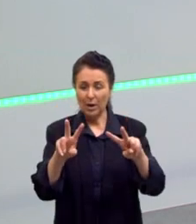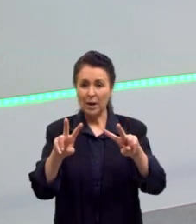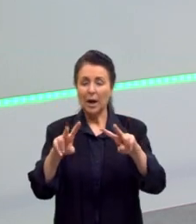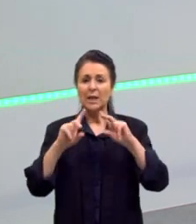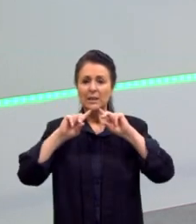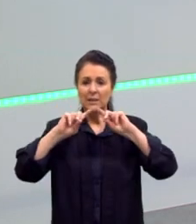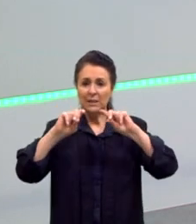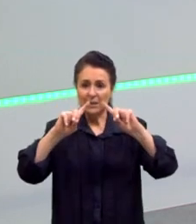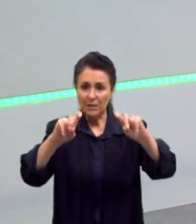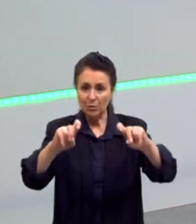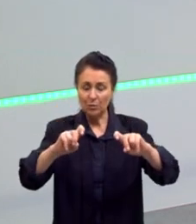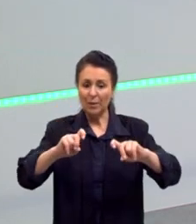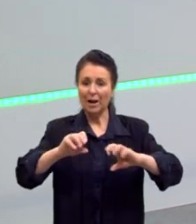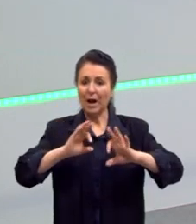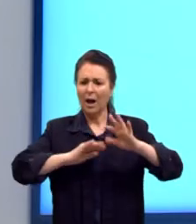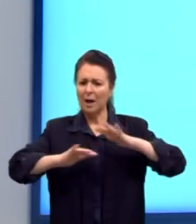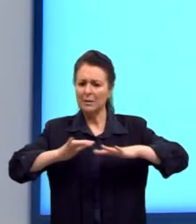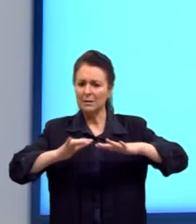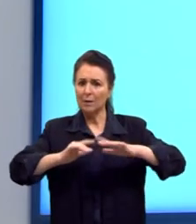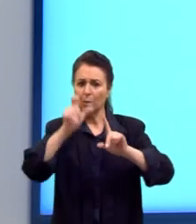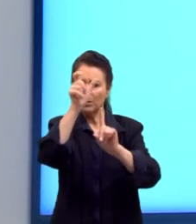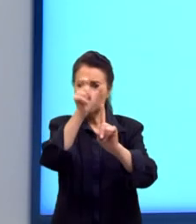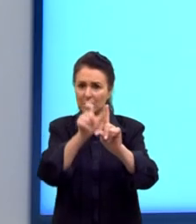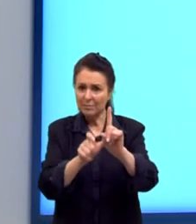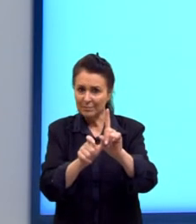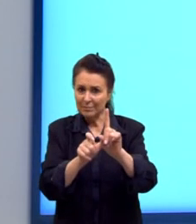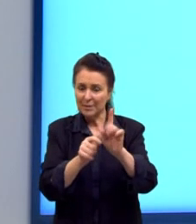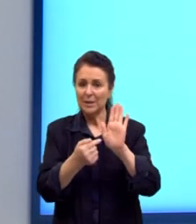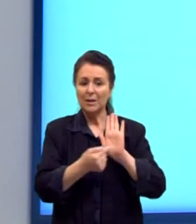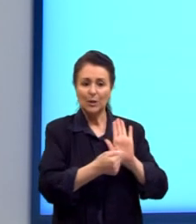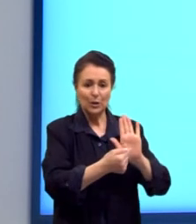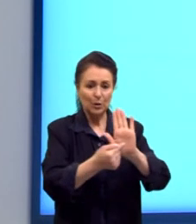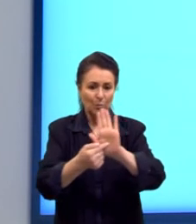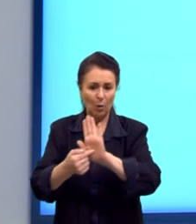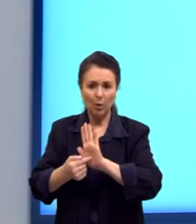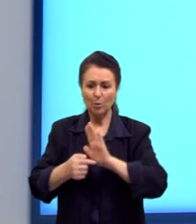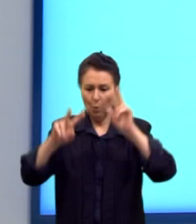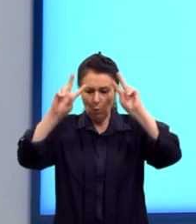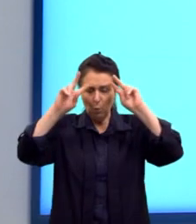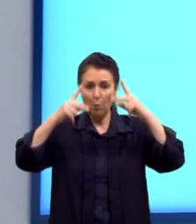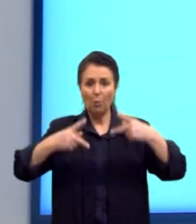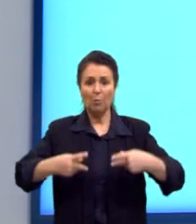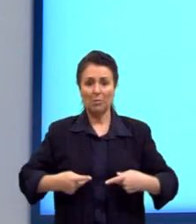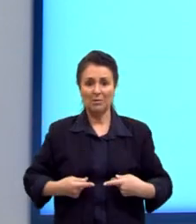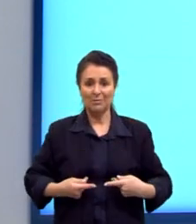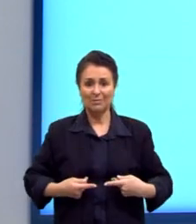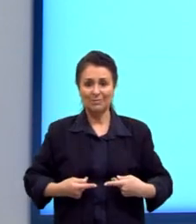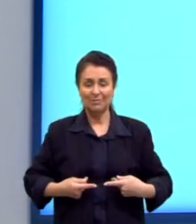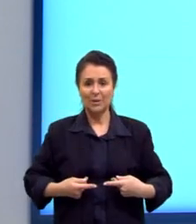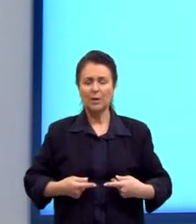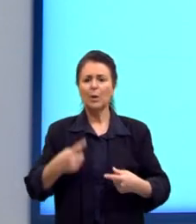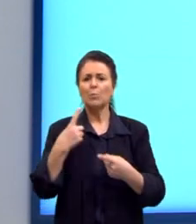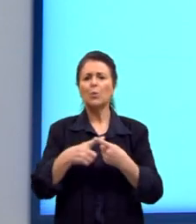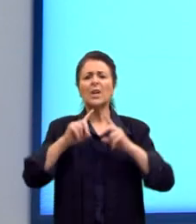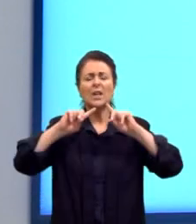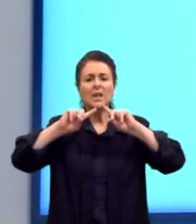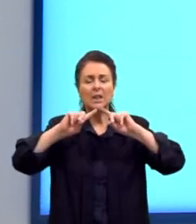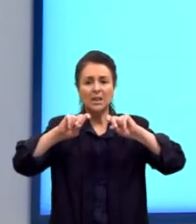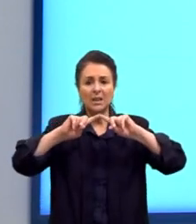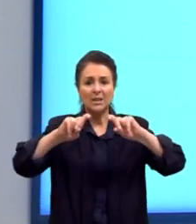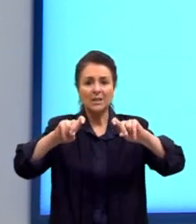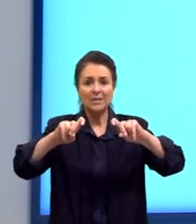das personagens, que são reflexos do ser humano. Então, essa questão, por que essa crítica